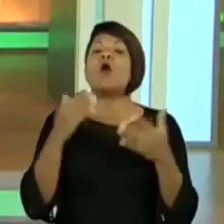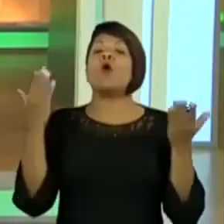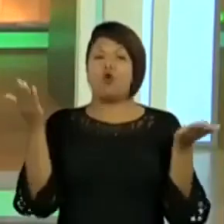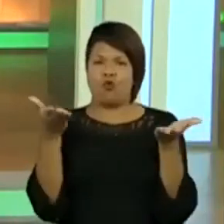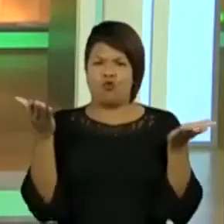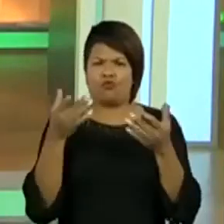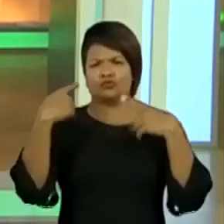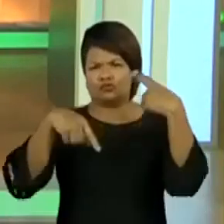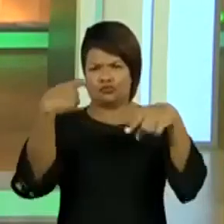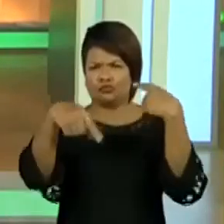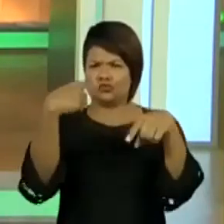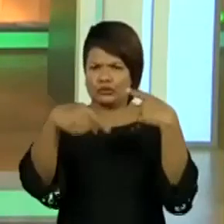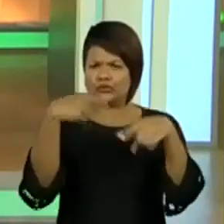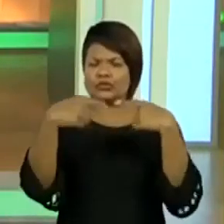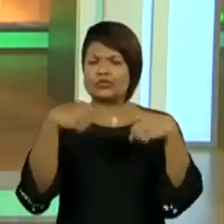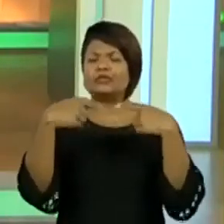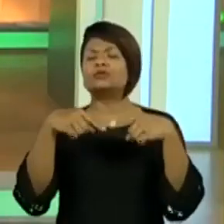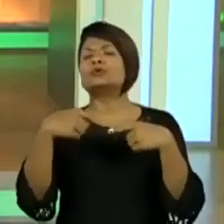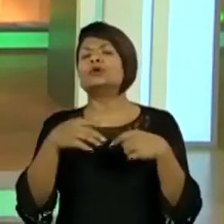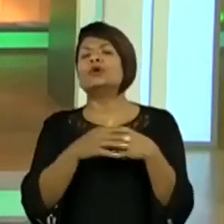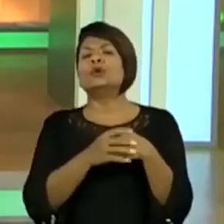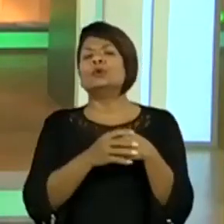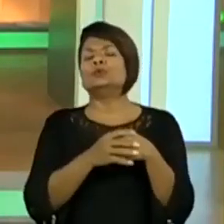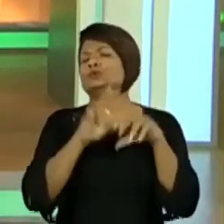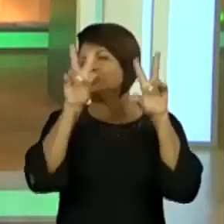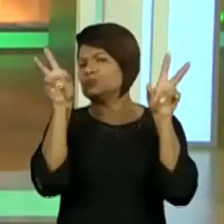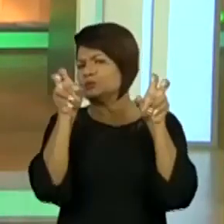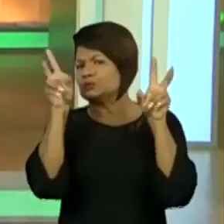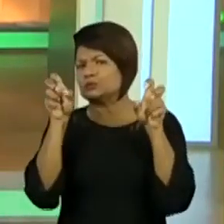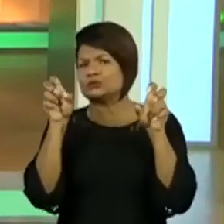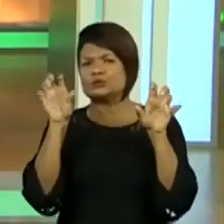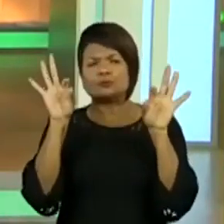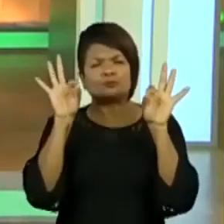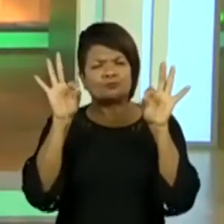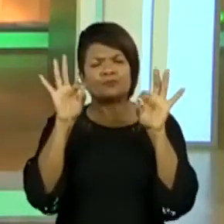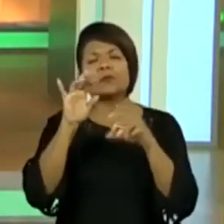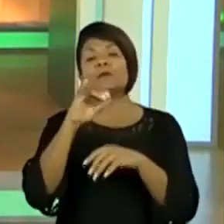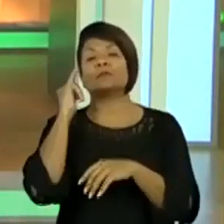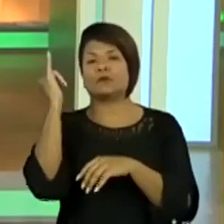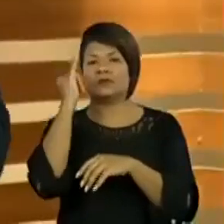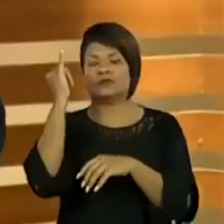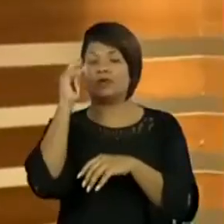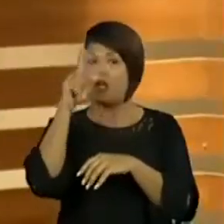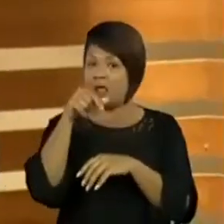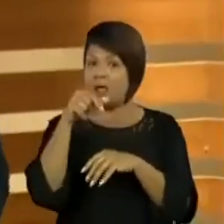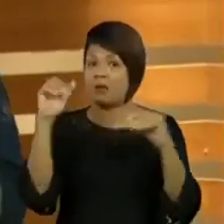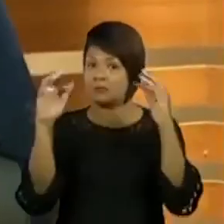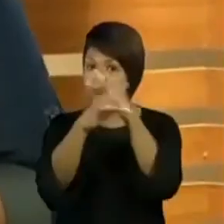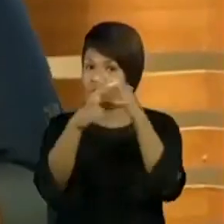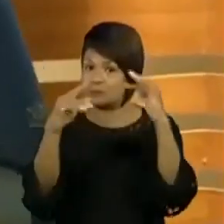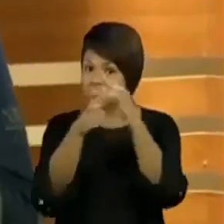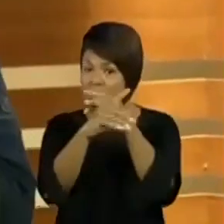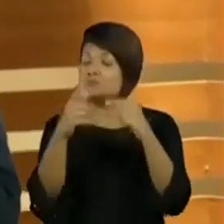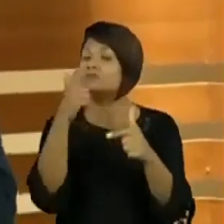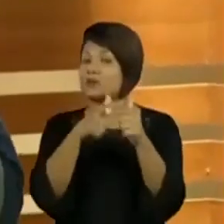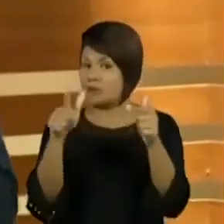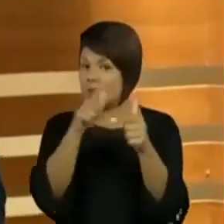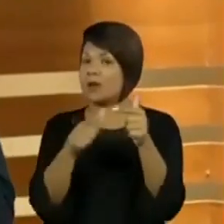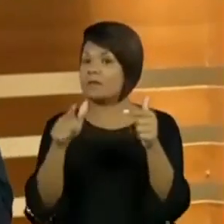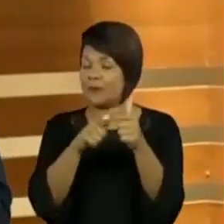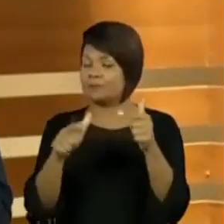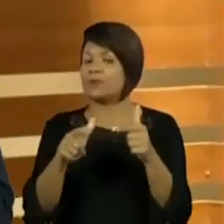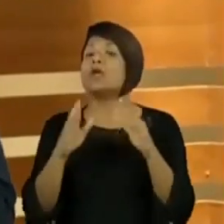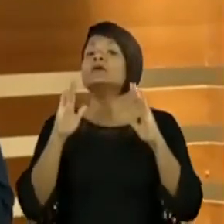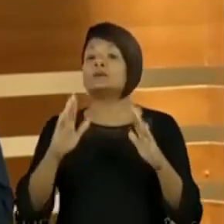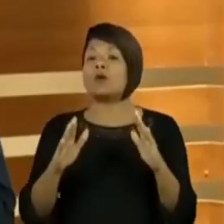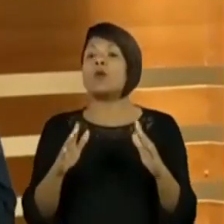discutindo um assunto extremamente importante, que são os problemas urbanos. E olha que é um assunto muito importante. Então,